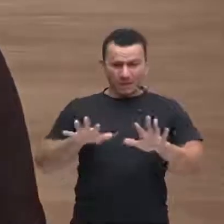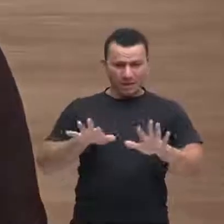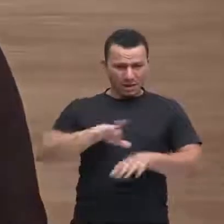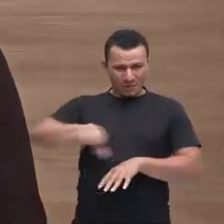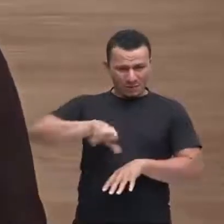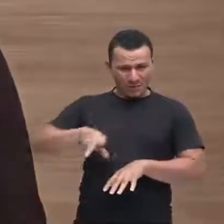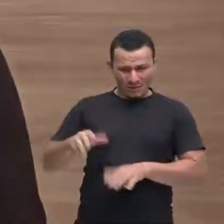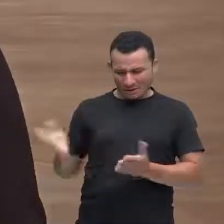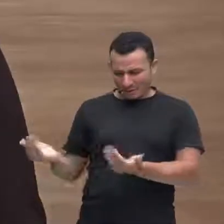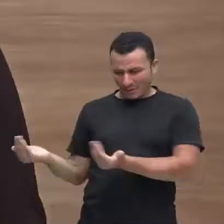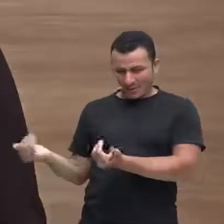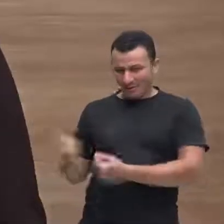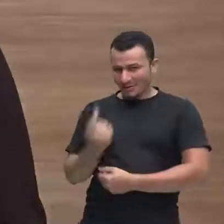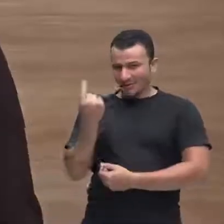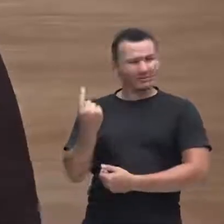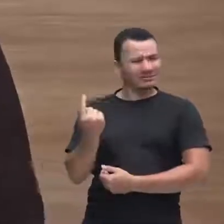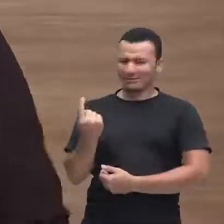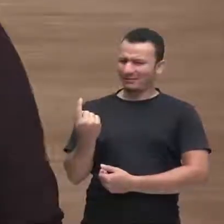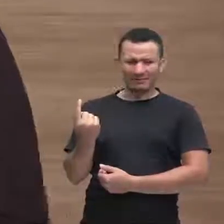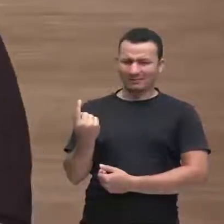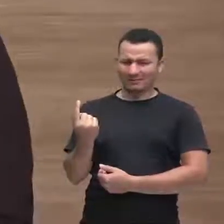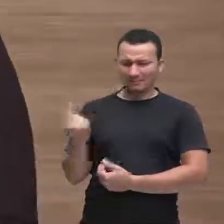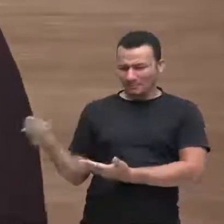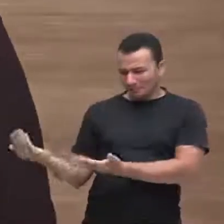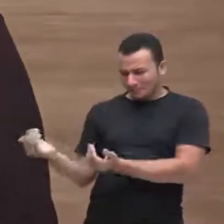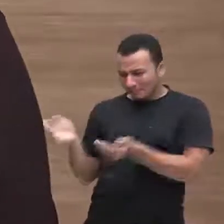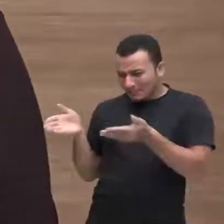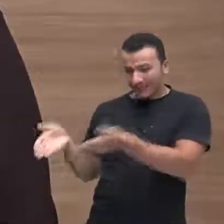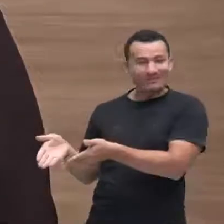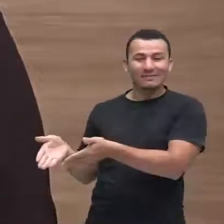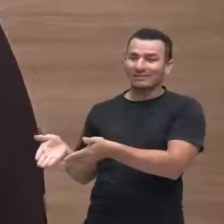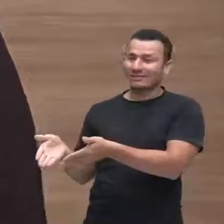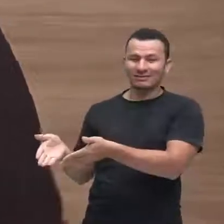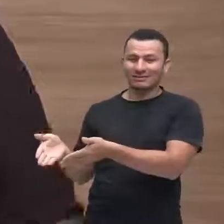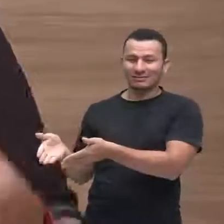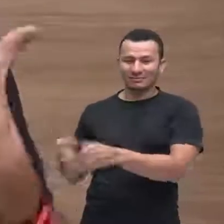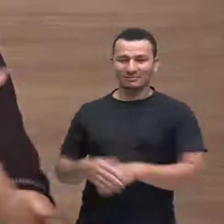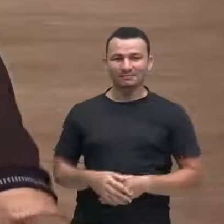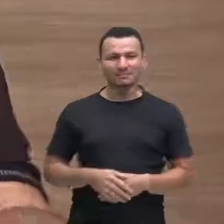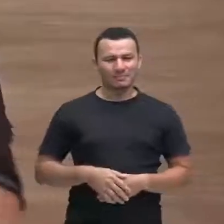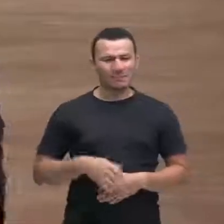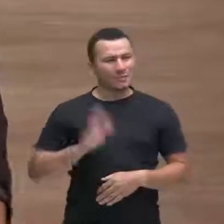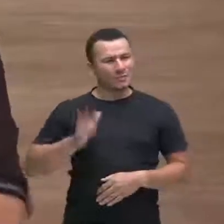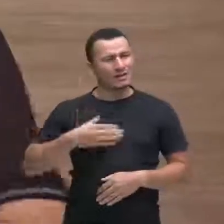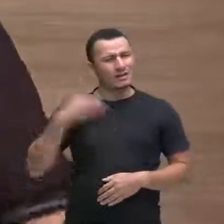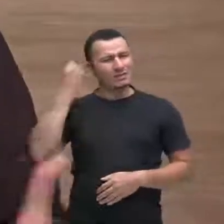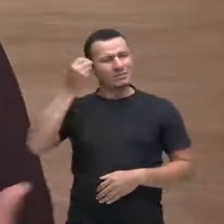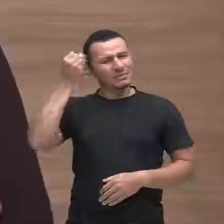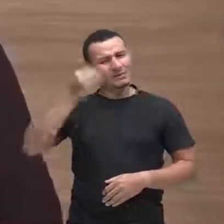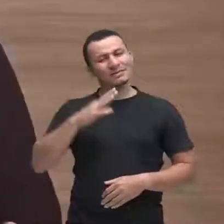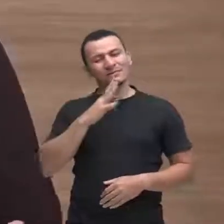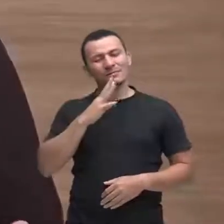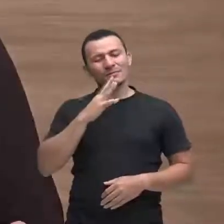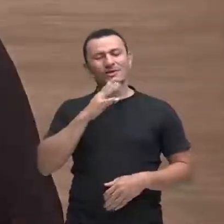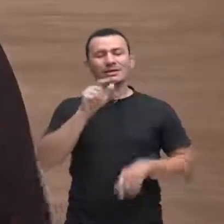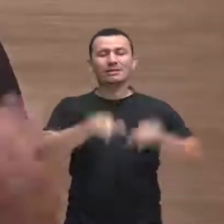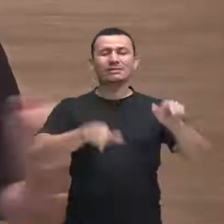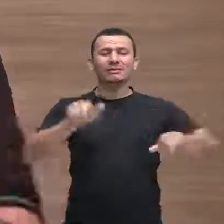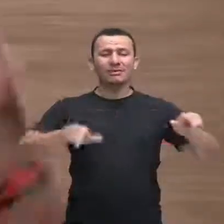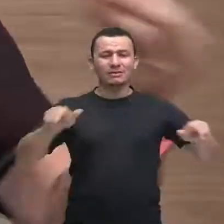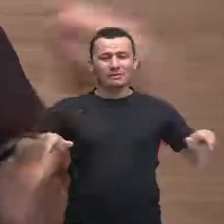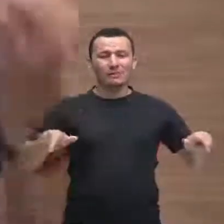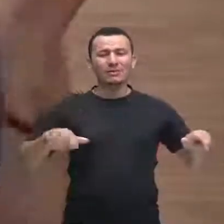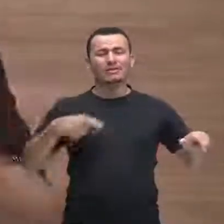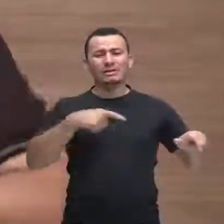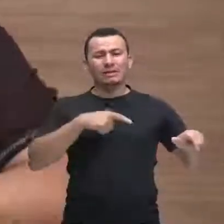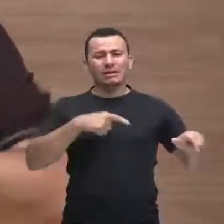adolescência não é só na adolescência conheço pessoas que tem a a minidade